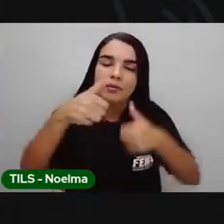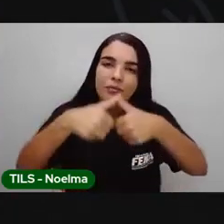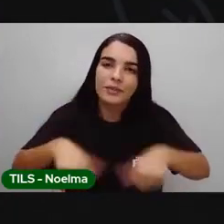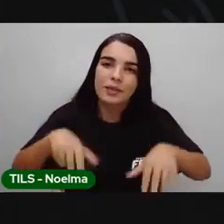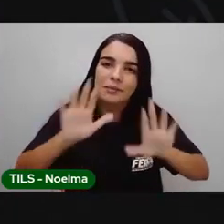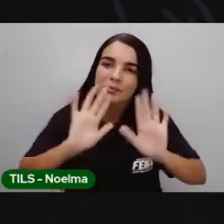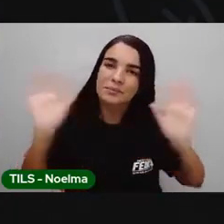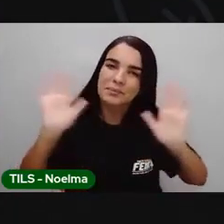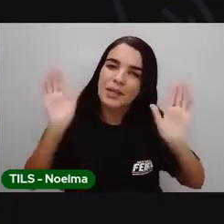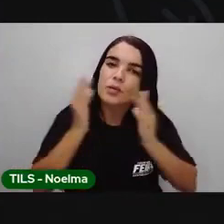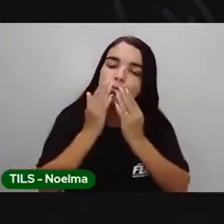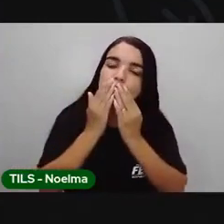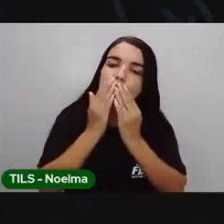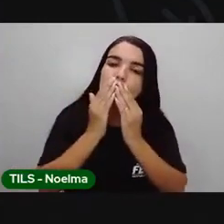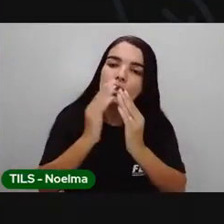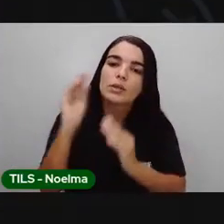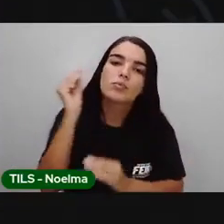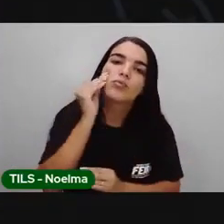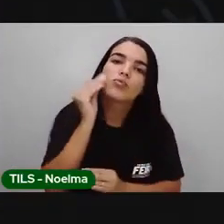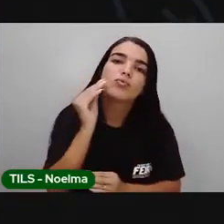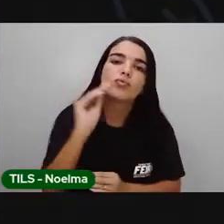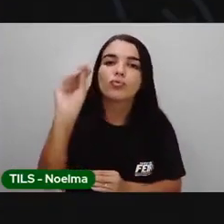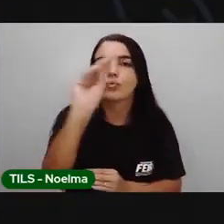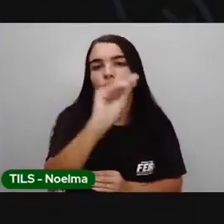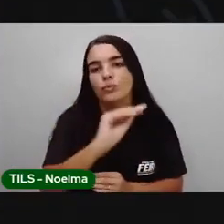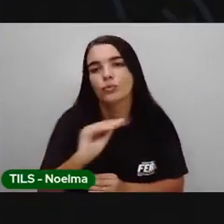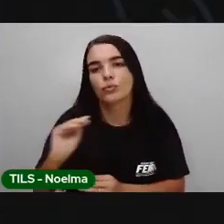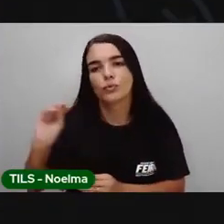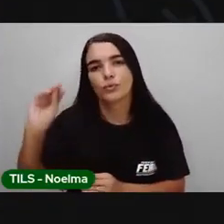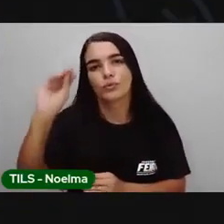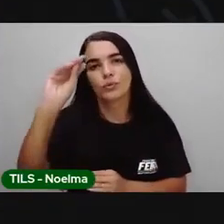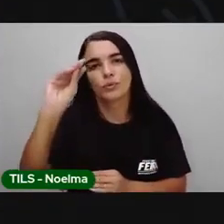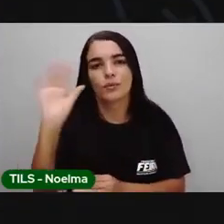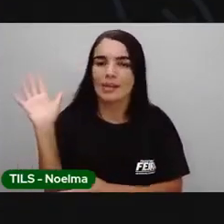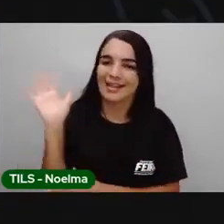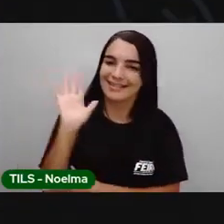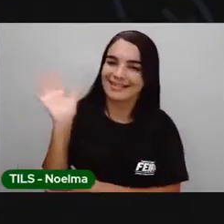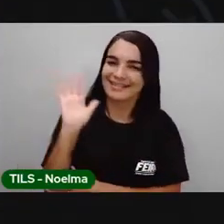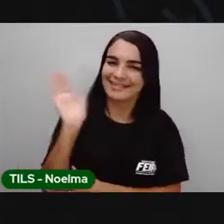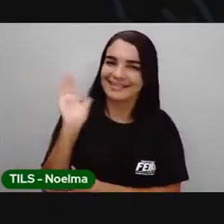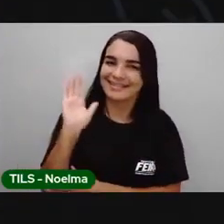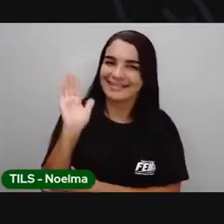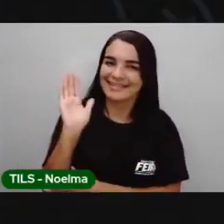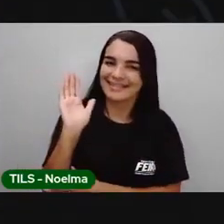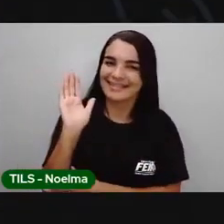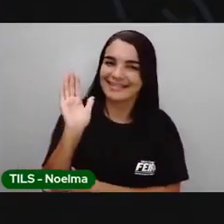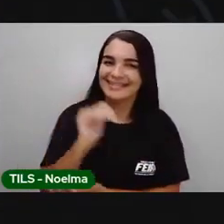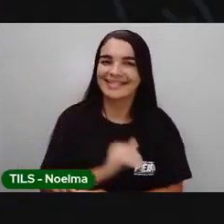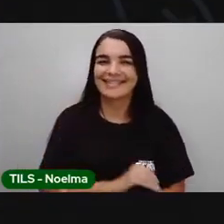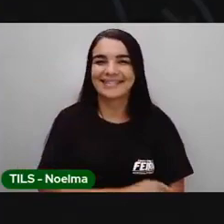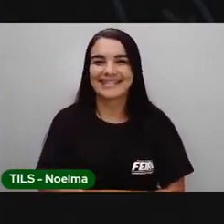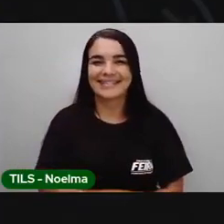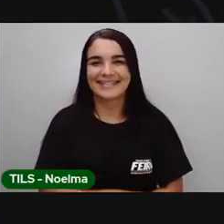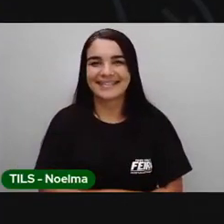aqui. Um beijo enorme no coração. De cada um de vocês e até a próxima aula.